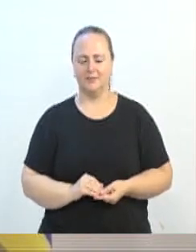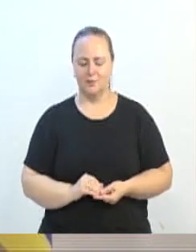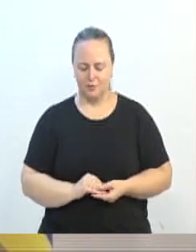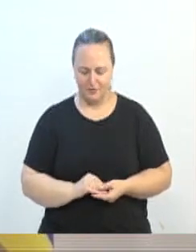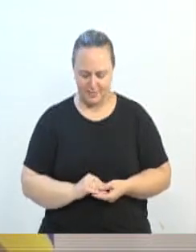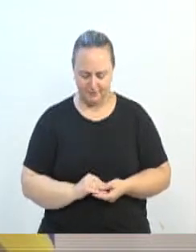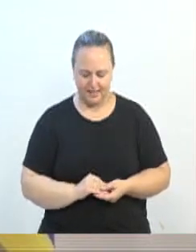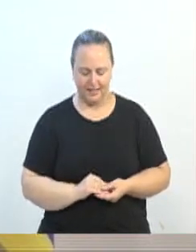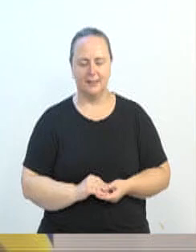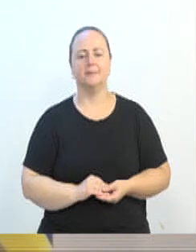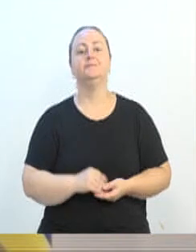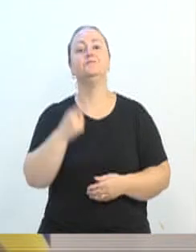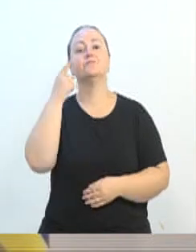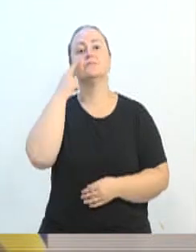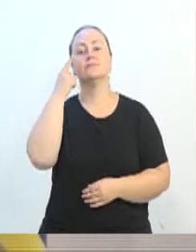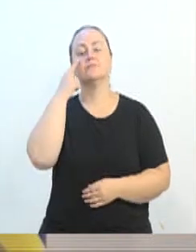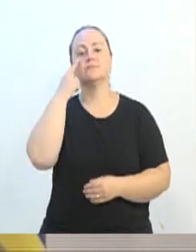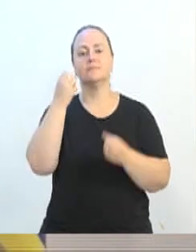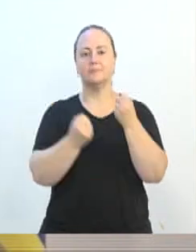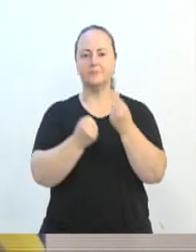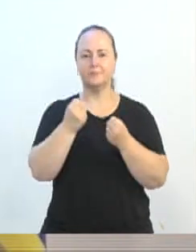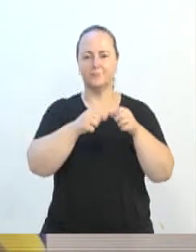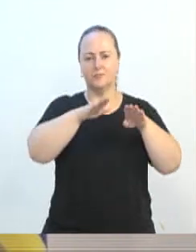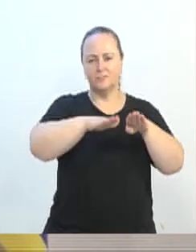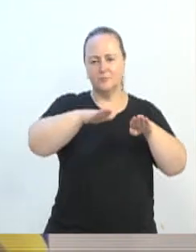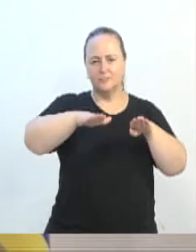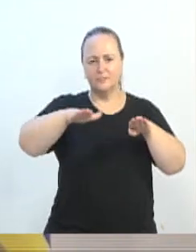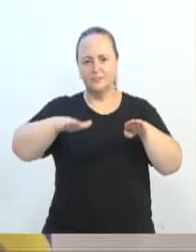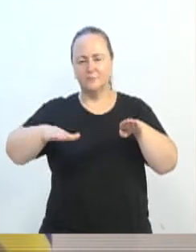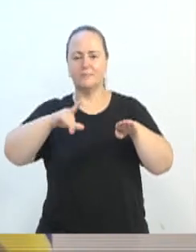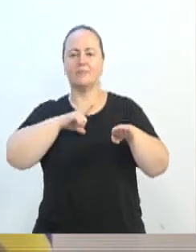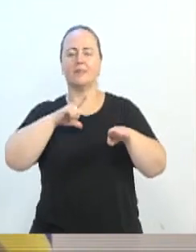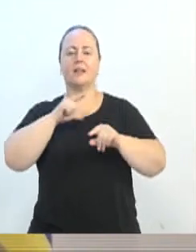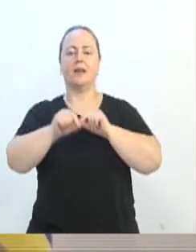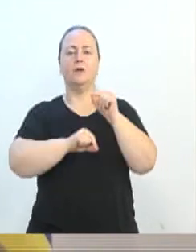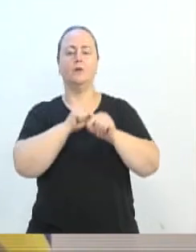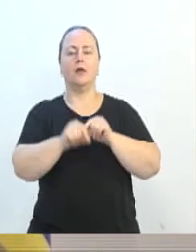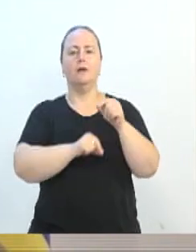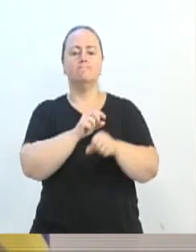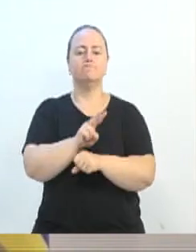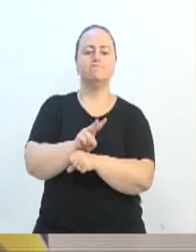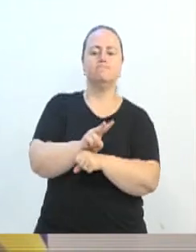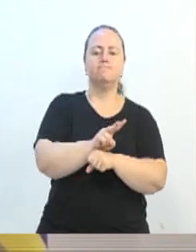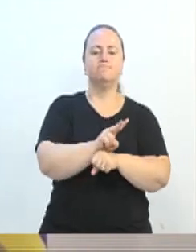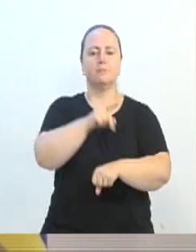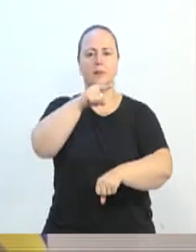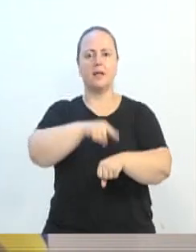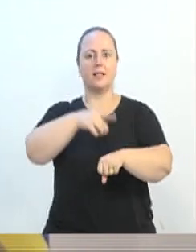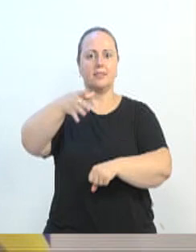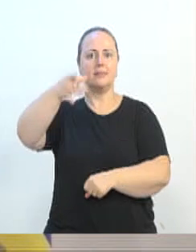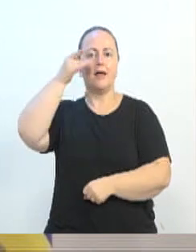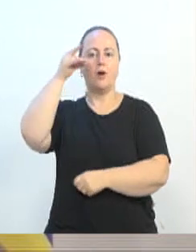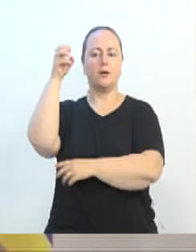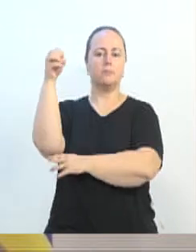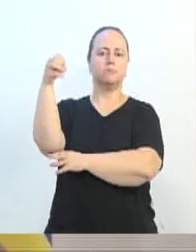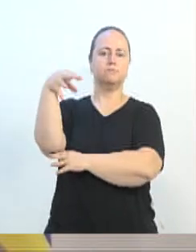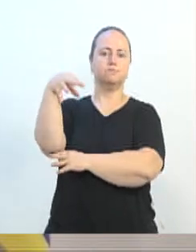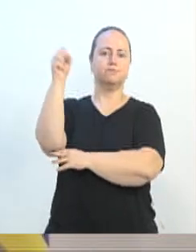da Cidade de Blumenau contará com um monitoramento em tempo real por sensores eletrônicos.